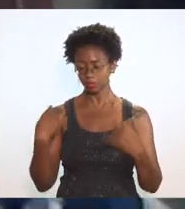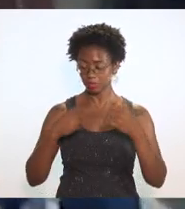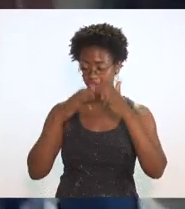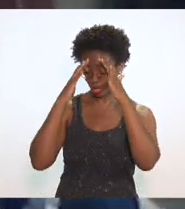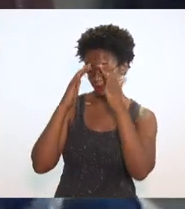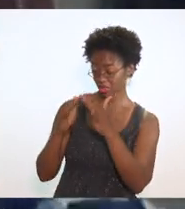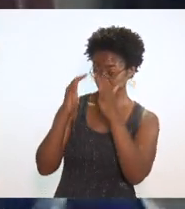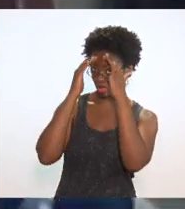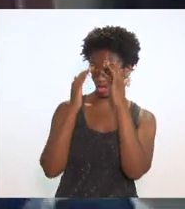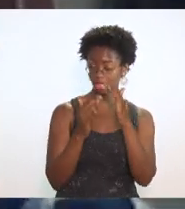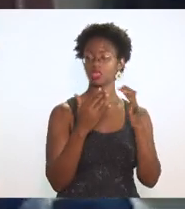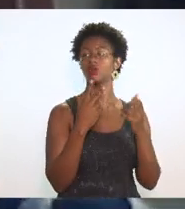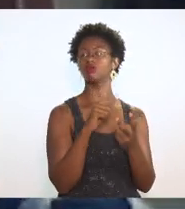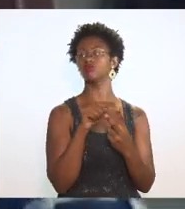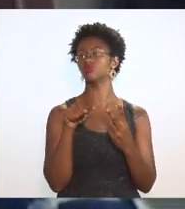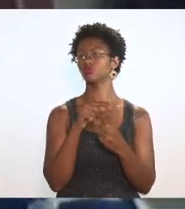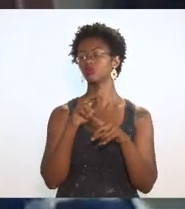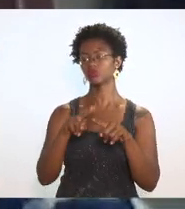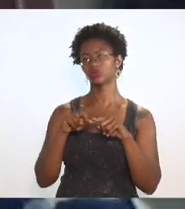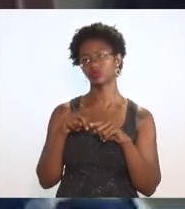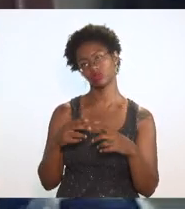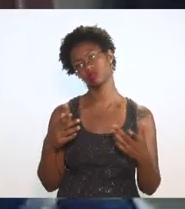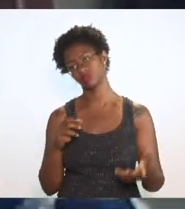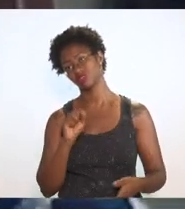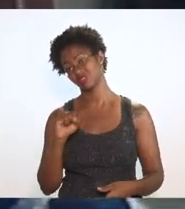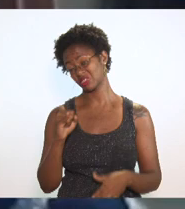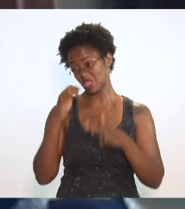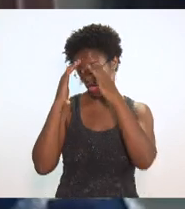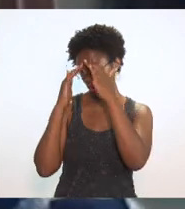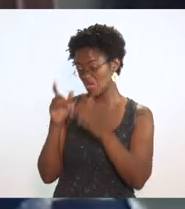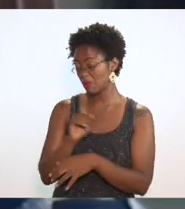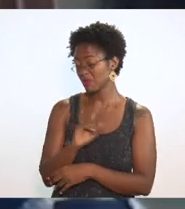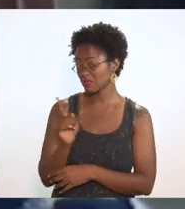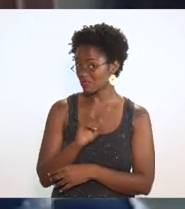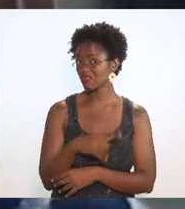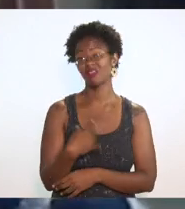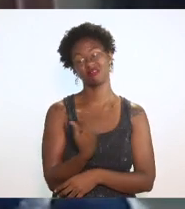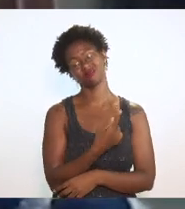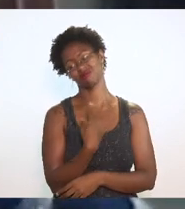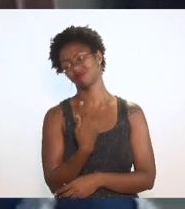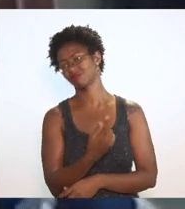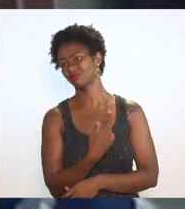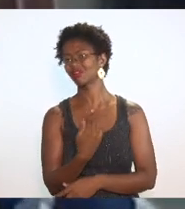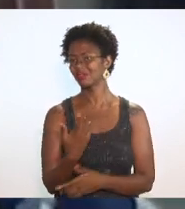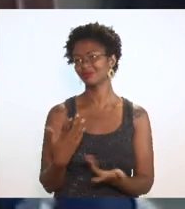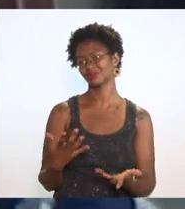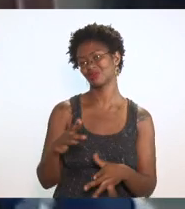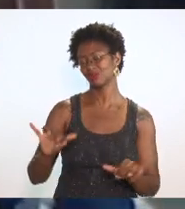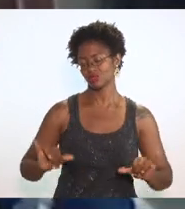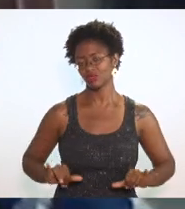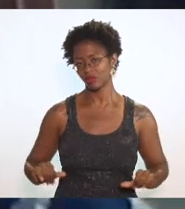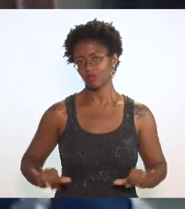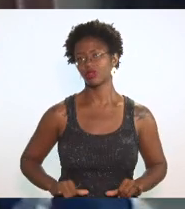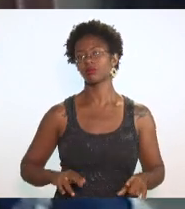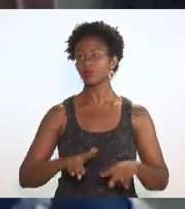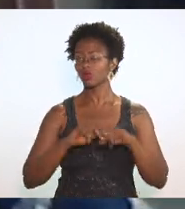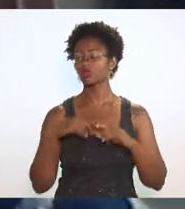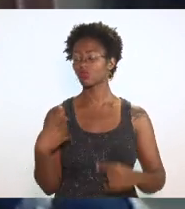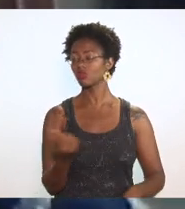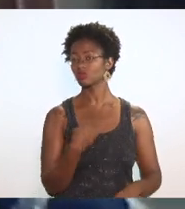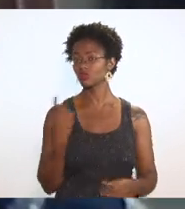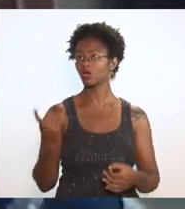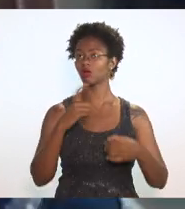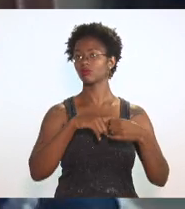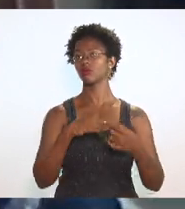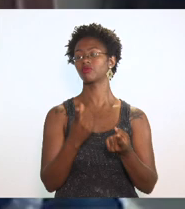porque as consequências para o Estado serão terríveis nós estamos num regime de recuperação fiscal por força de uma liminar concedida